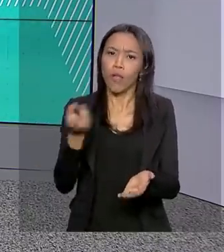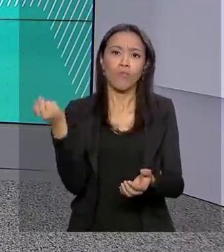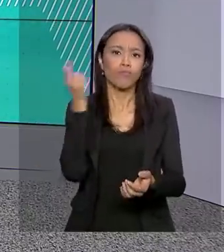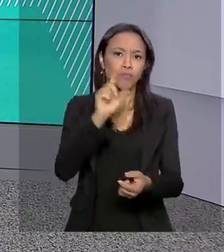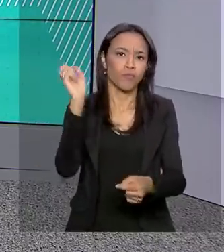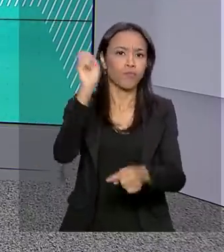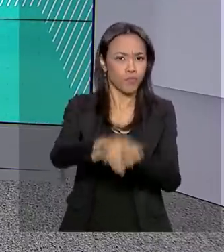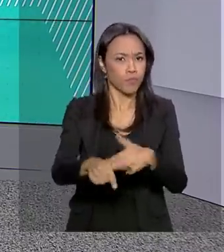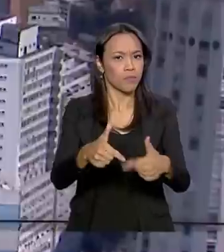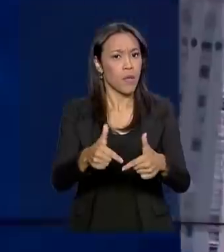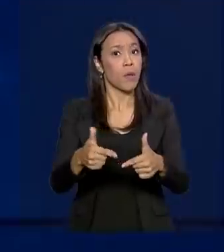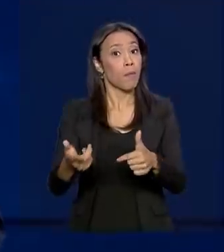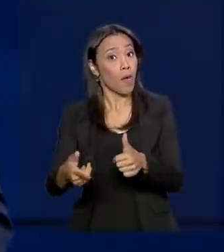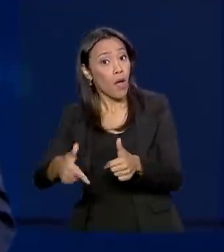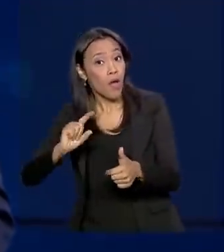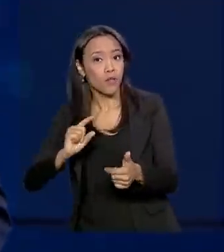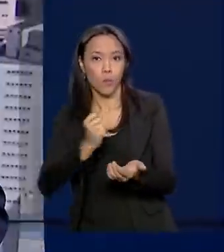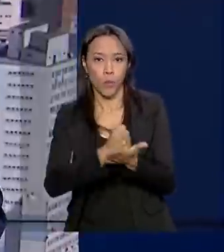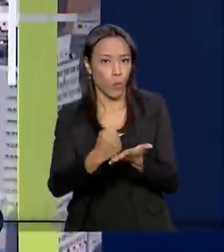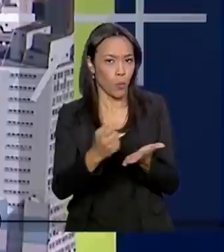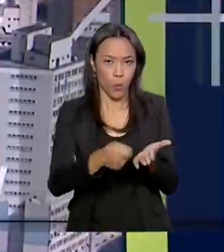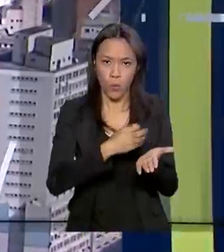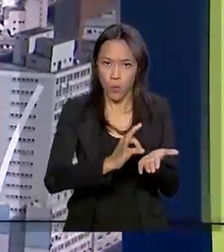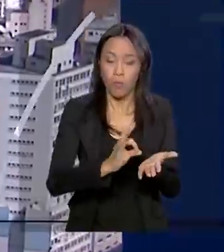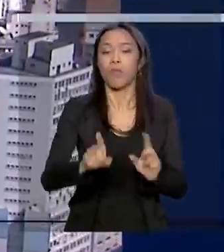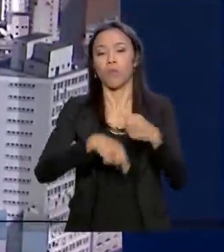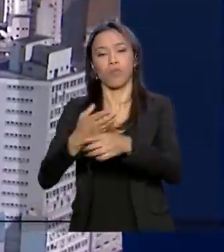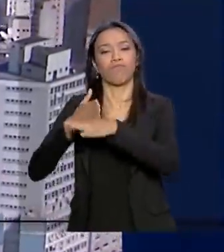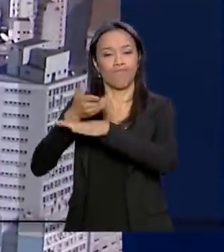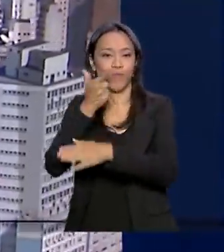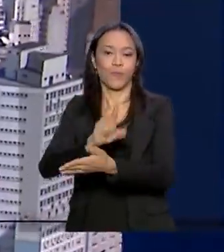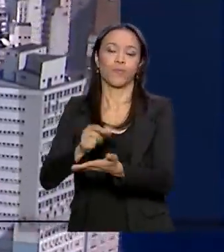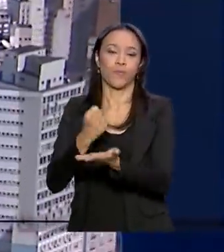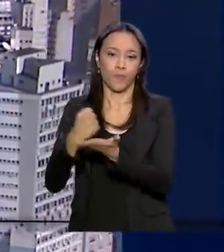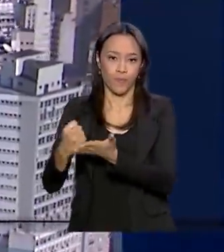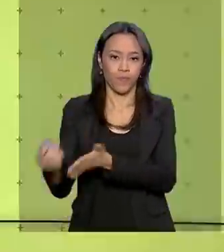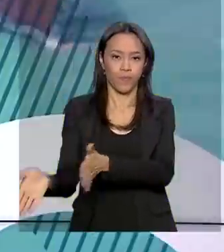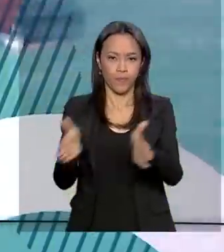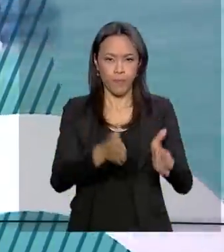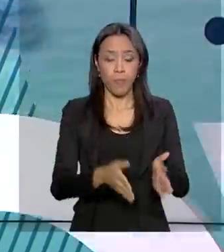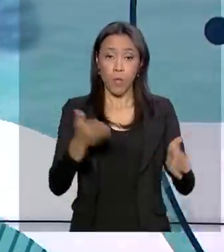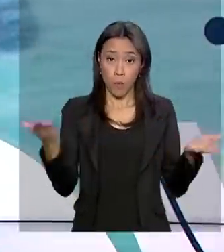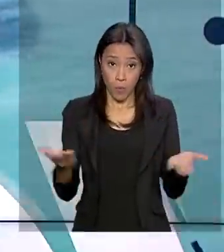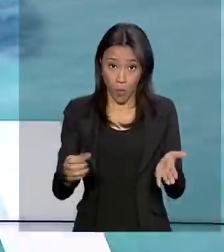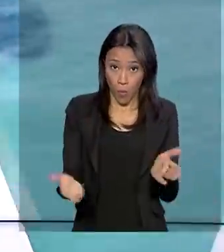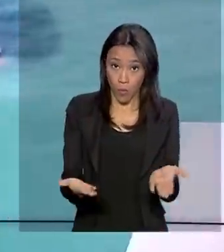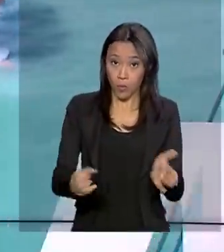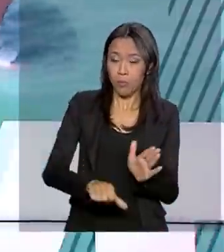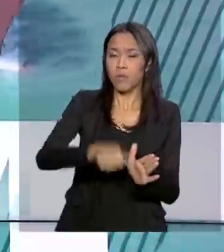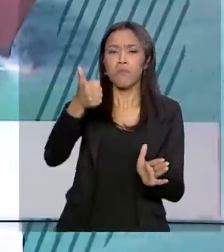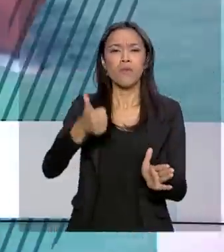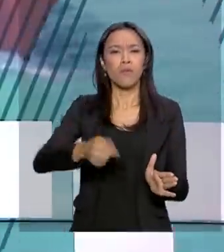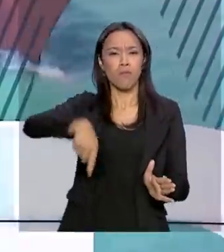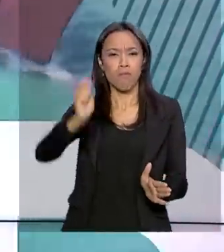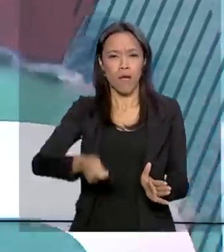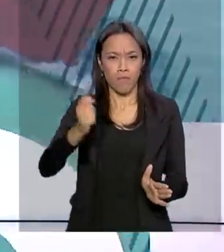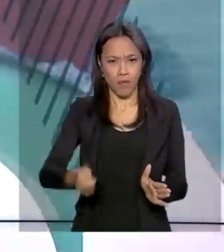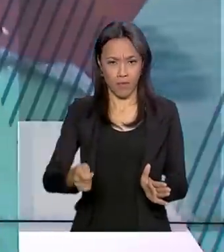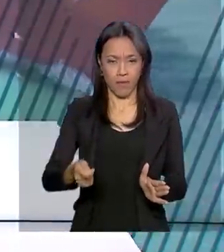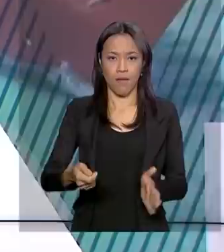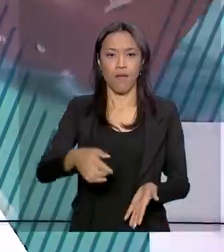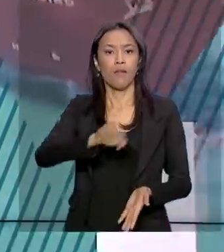via informal. O governo realizou hoje o primeiro leilão de concessão rodoviária do governo Bolsonaro.